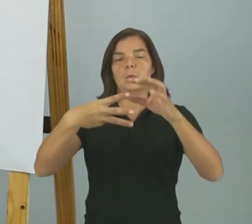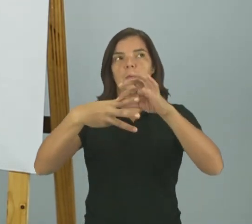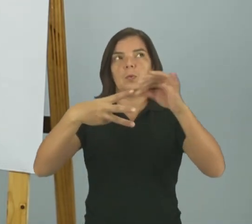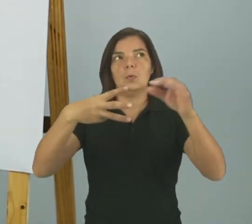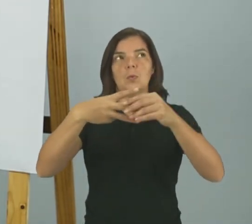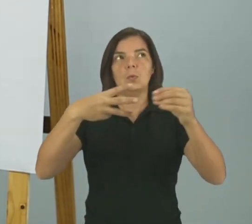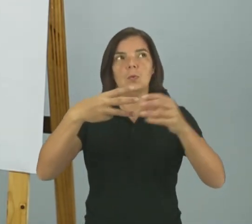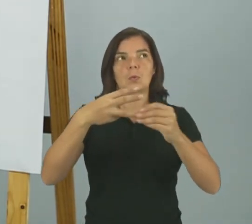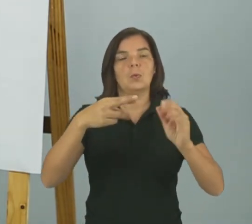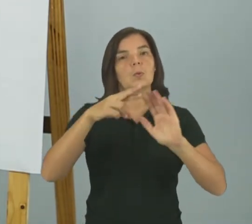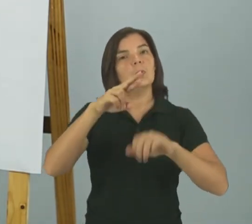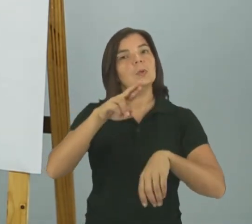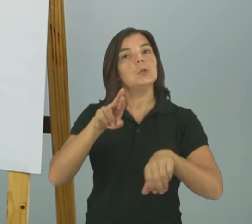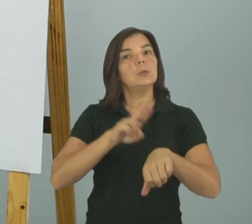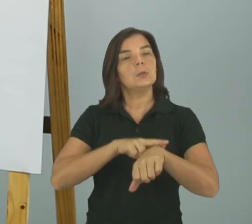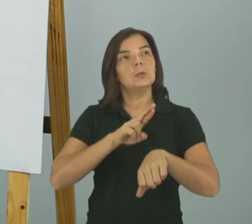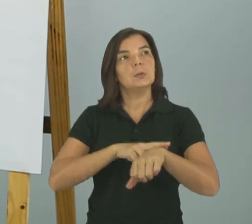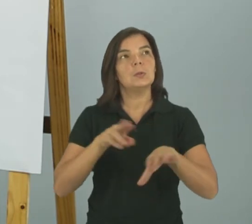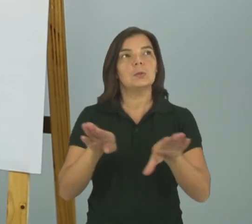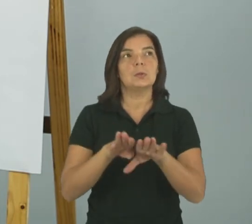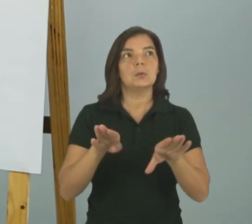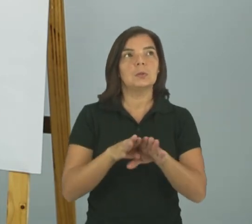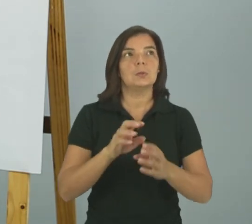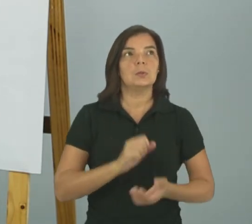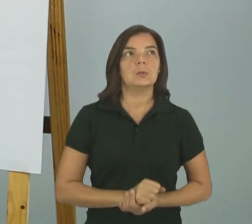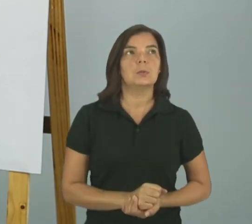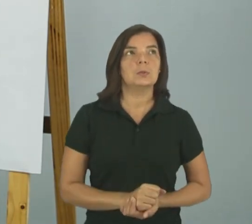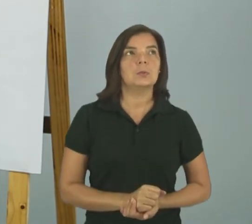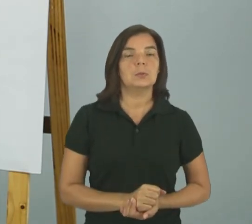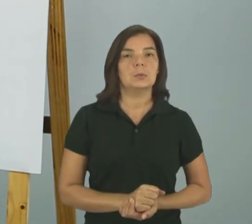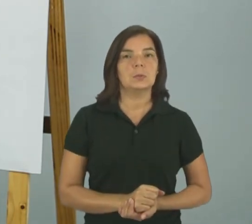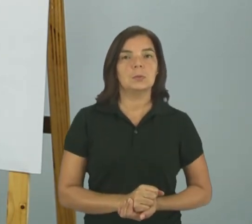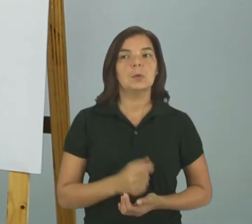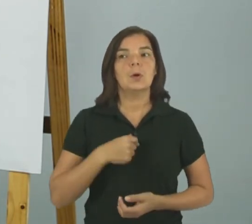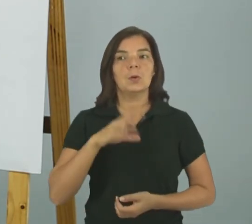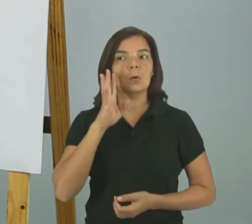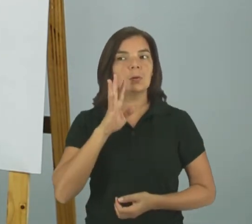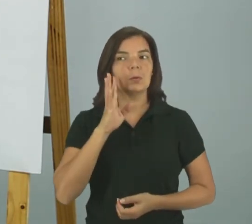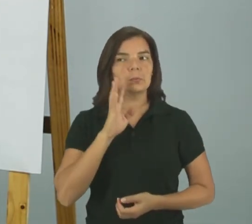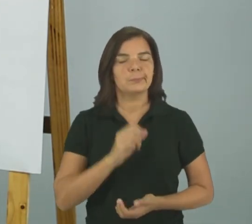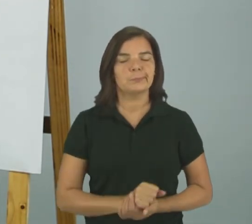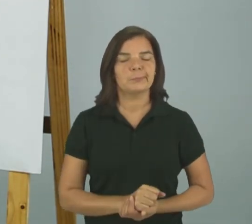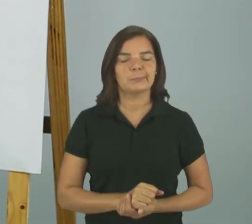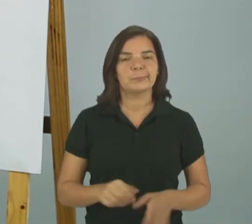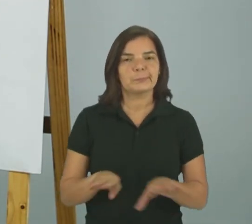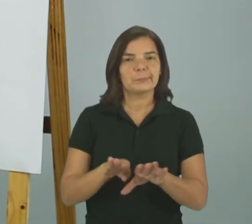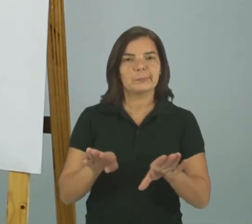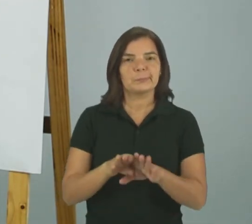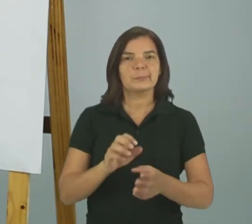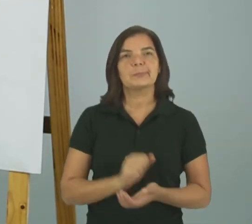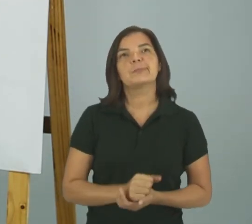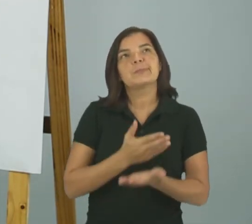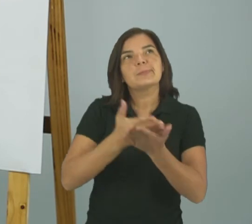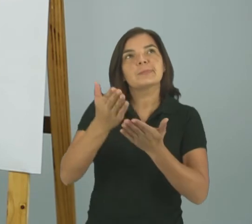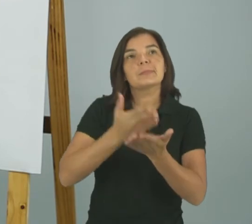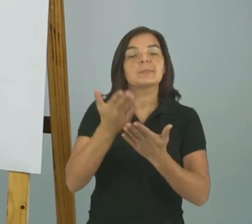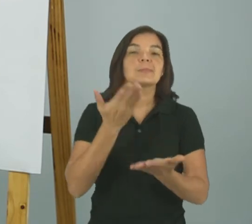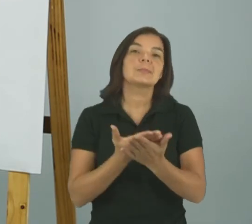Também pode não ter rima Tá bom? Algo interessante também Que foi falado no vídeo Bem no início da aula